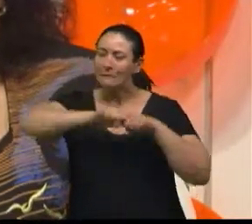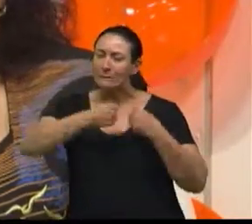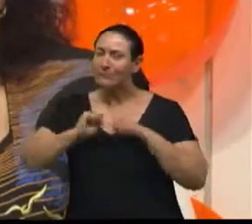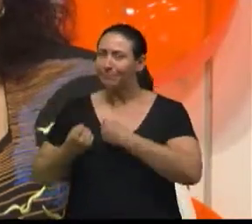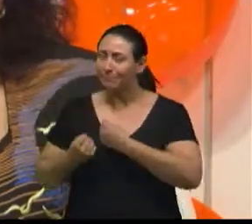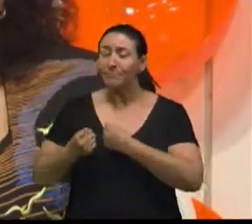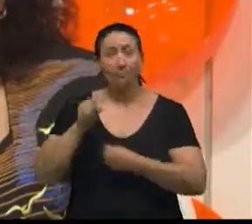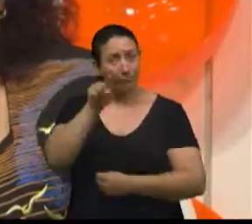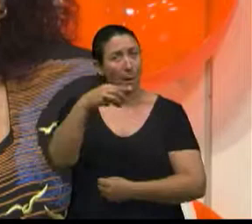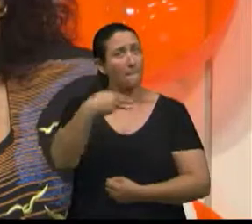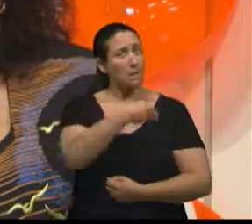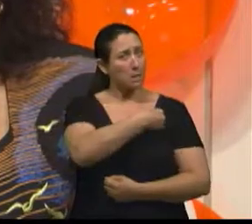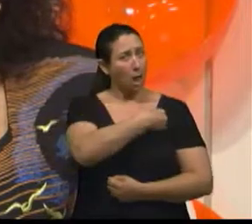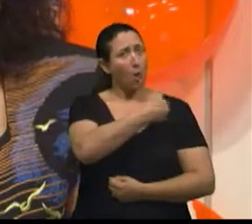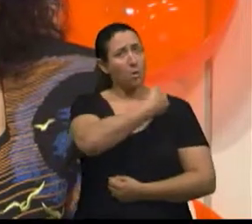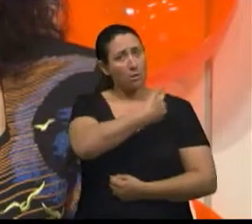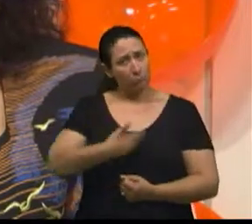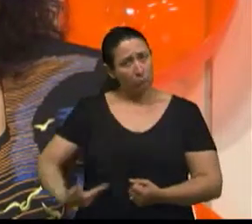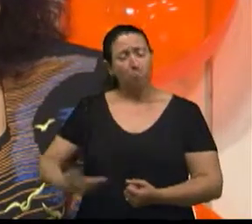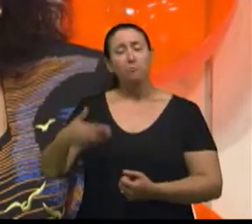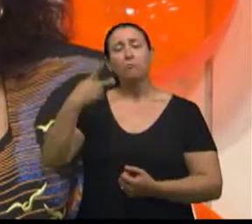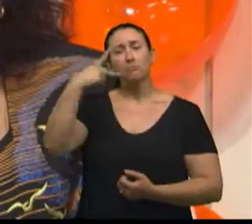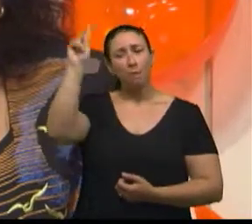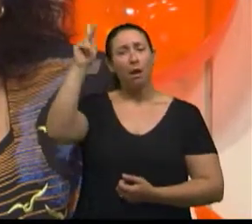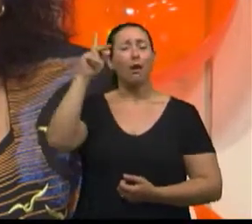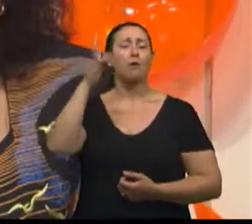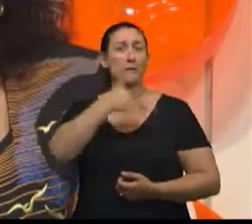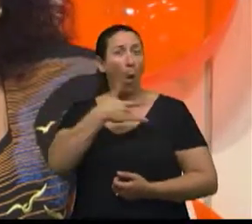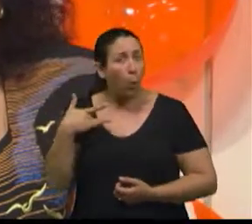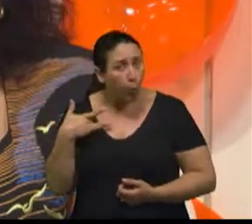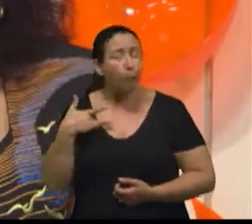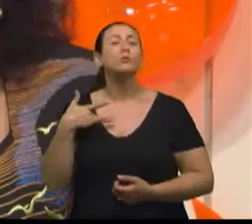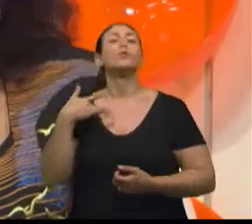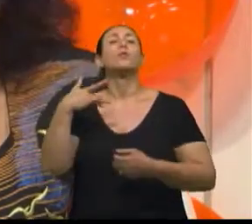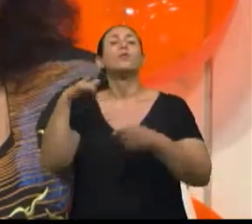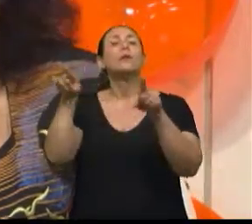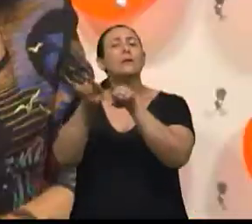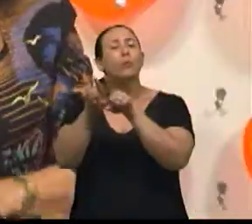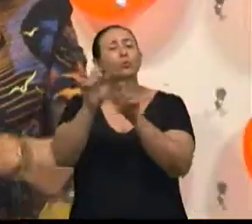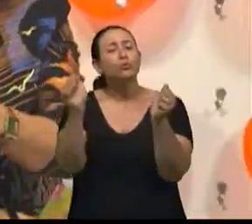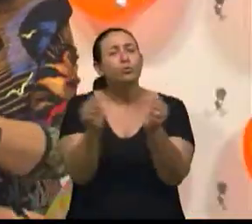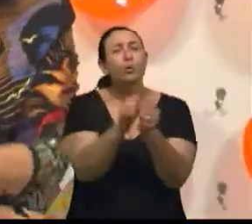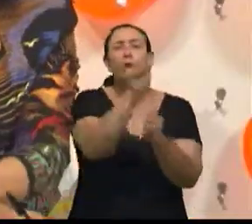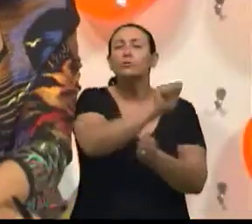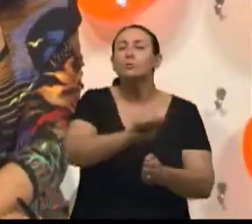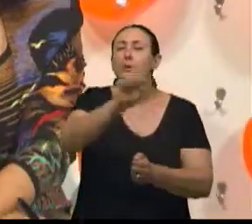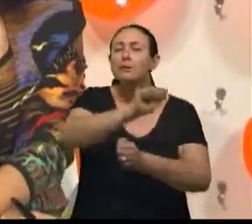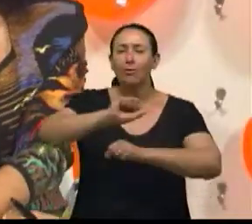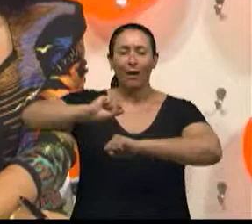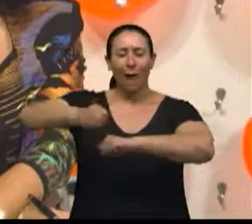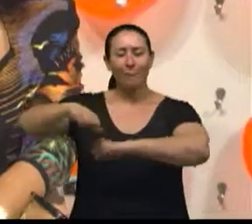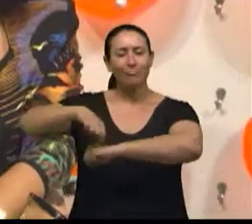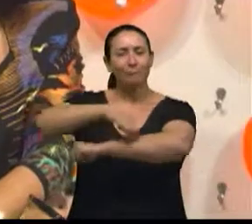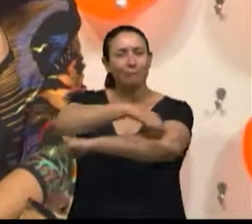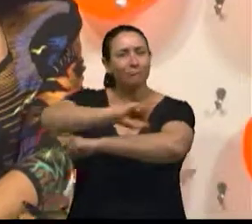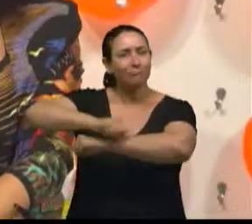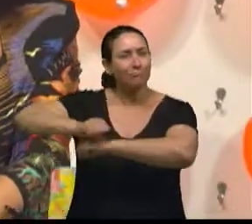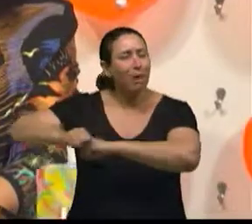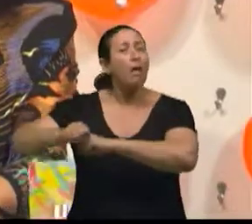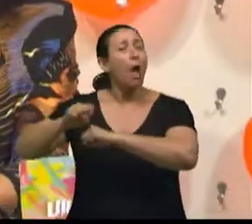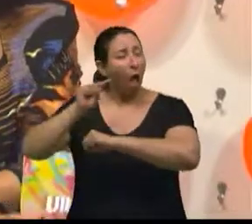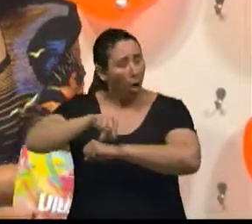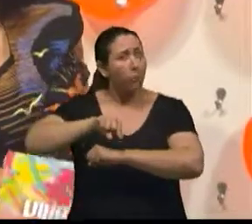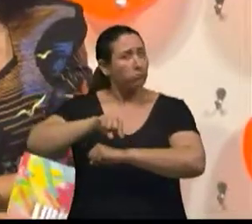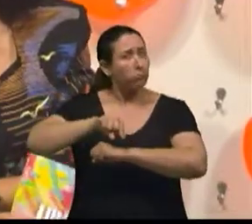produzido pelo Ministério da Saúde e a Sociedade Brasileira de Ortopedia e Traumatologia. O Viva Bem de hoje vai falar exatamente